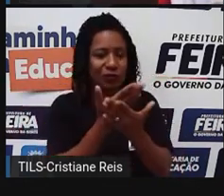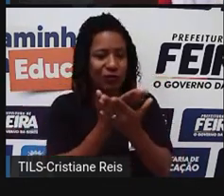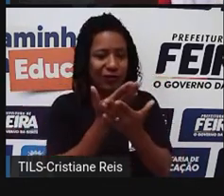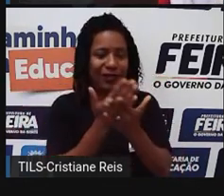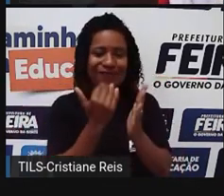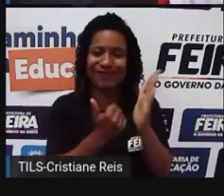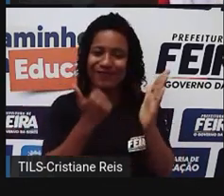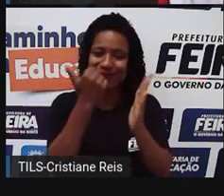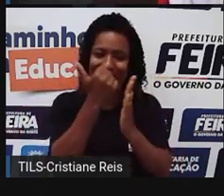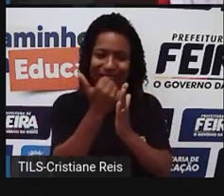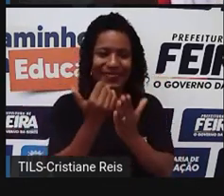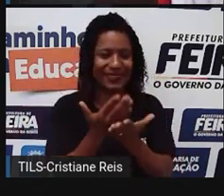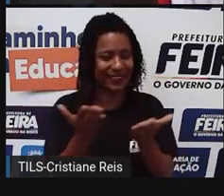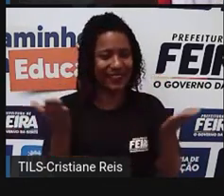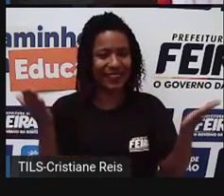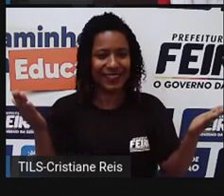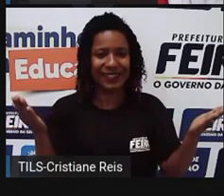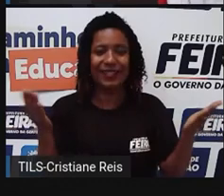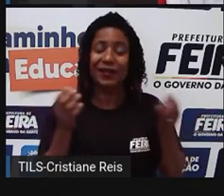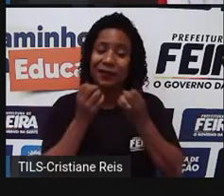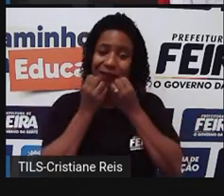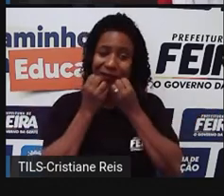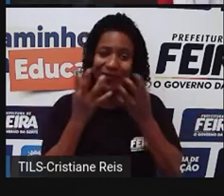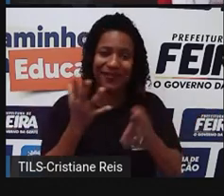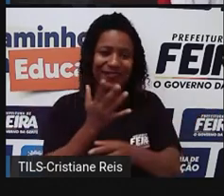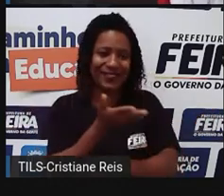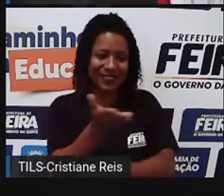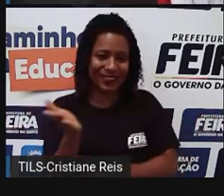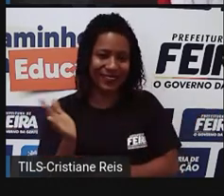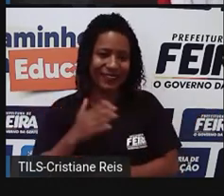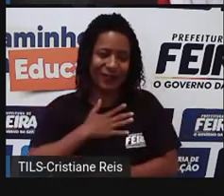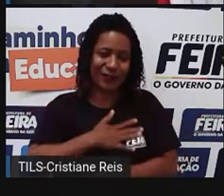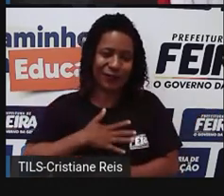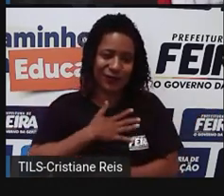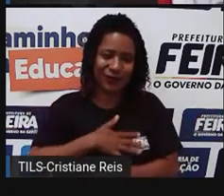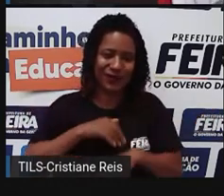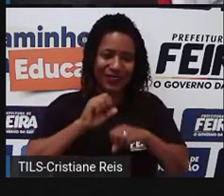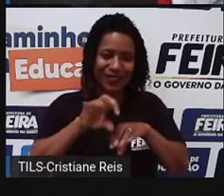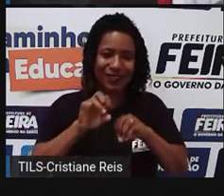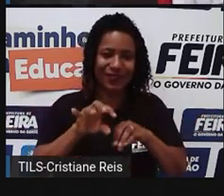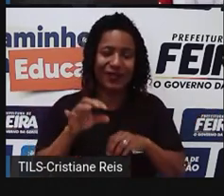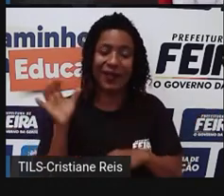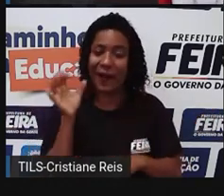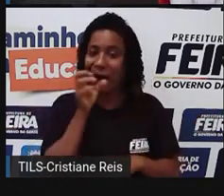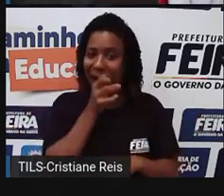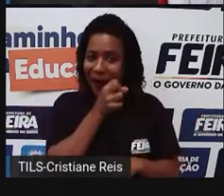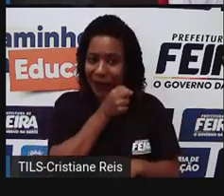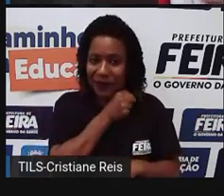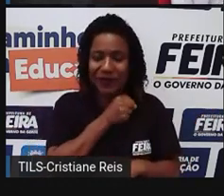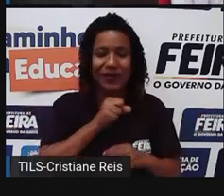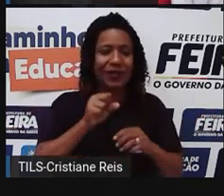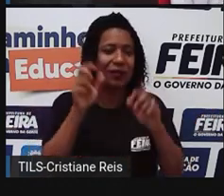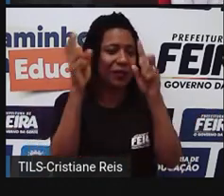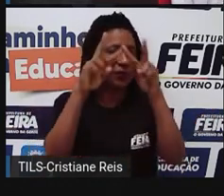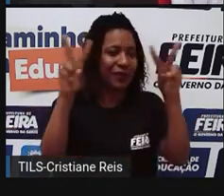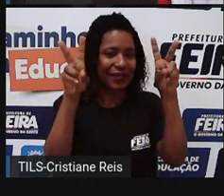Espero que vocês tenham, né, gostado da aula de hoje, foi uma aulinha rápida para um tema muito grande,